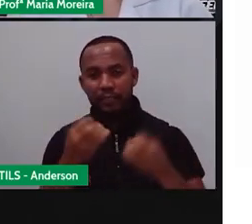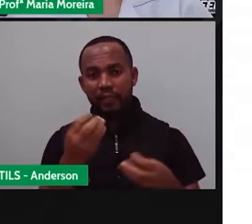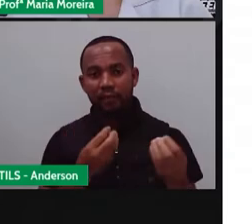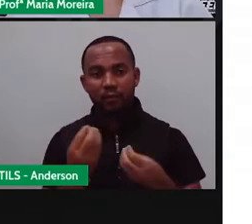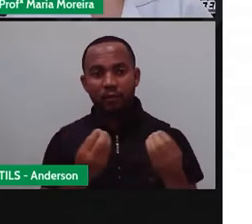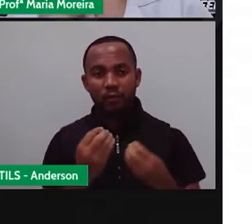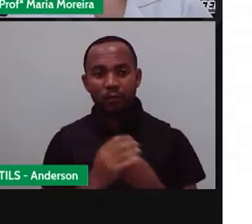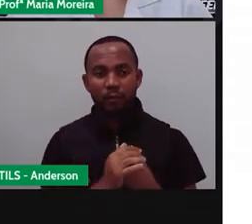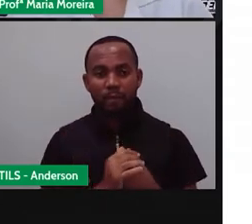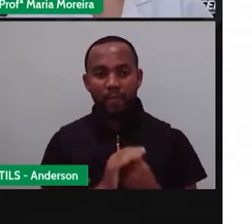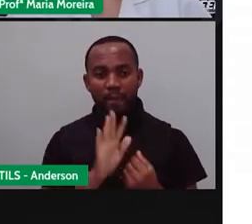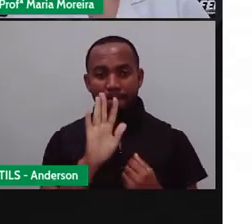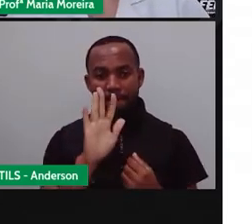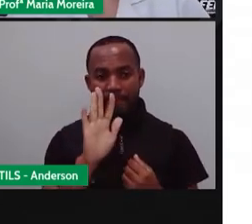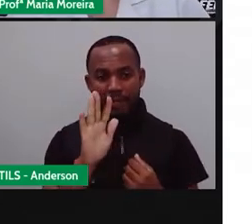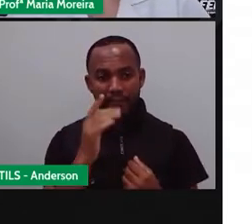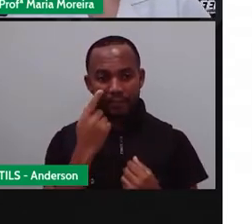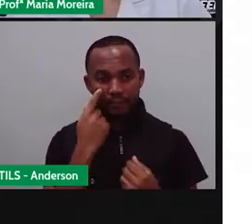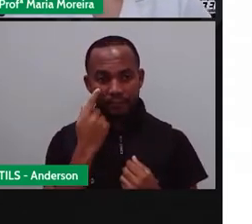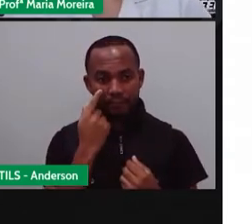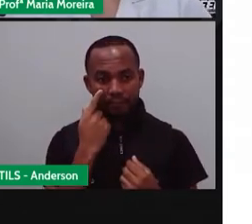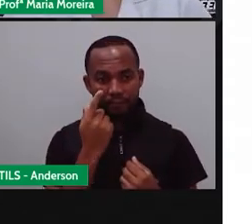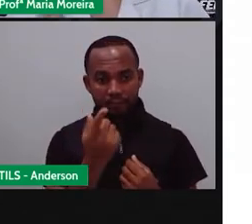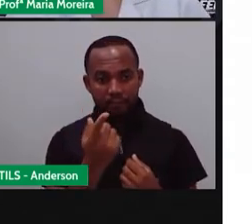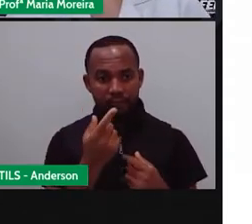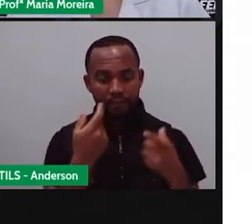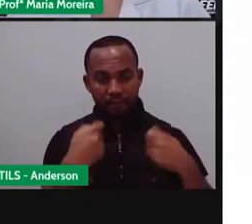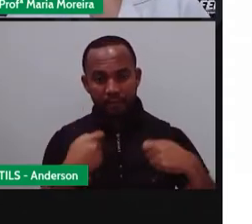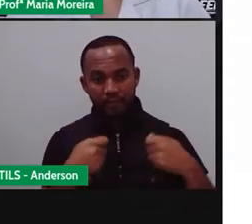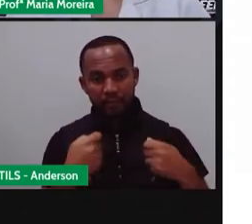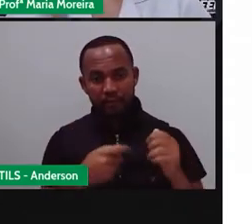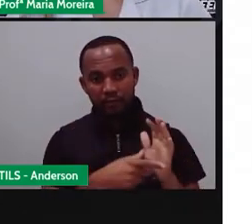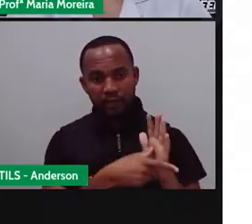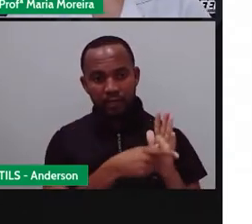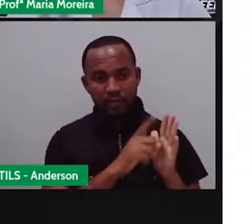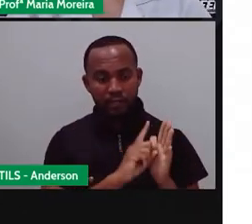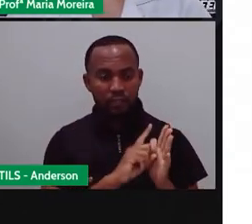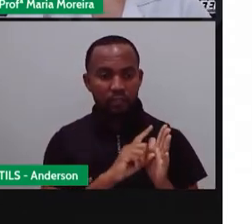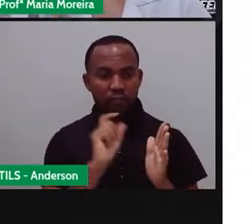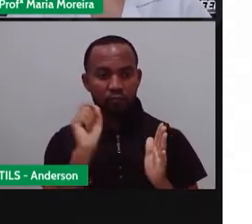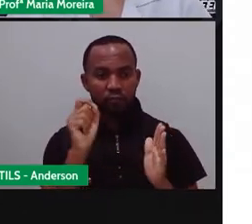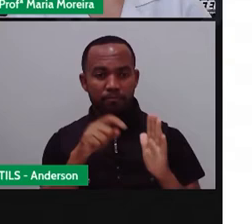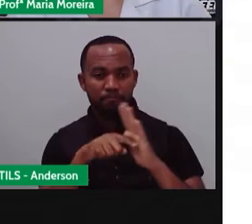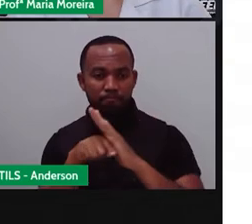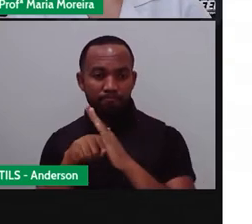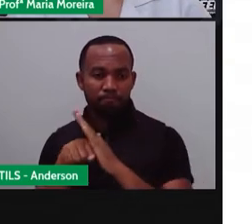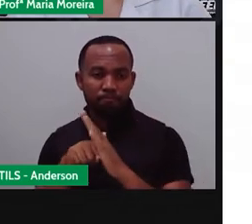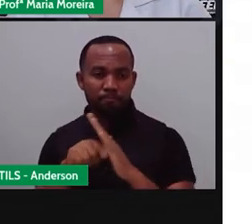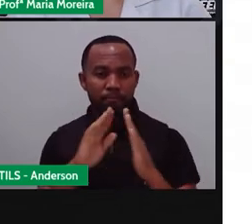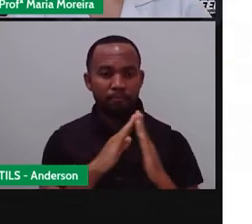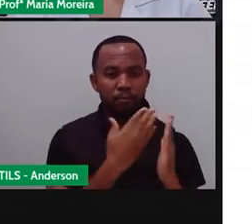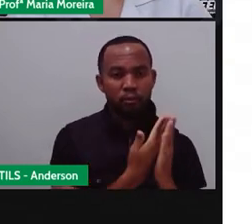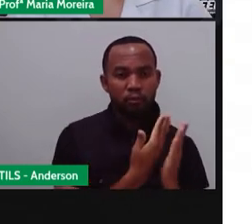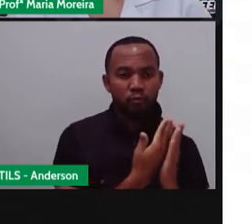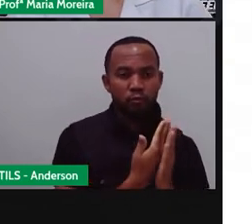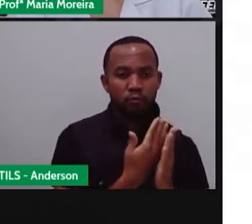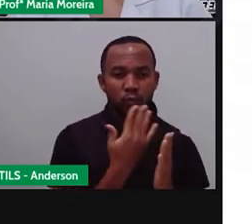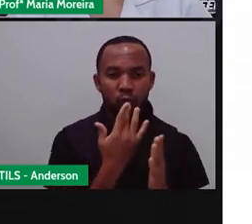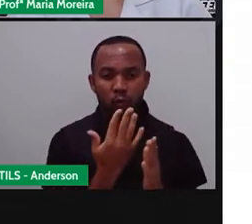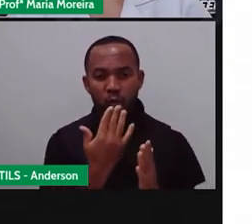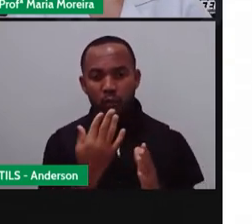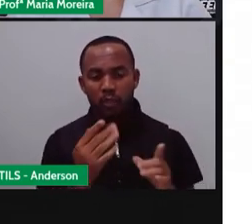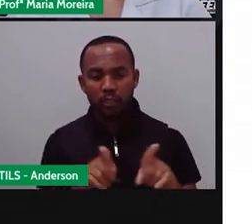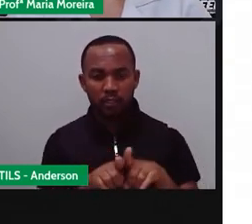obviamente, que para ele chegar a esse resultado, ele precisou fazer o quê? Um estudo das cores. A gente vai fazer aqui uma